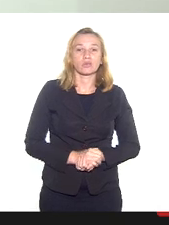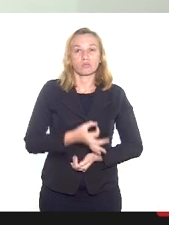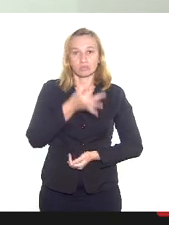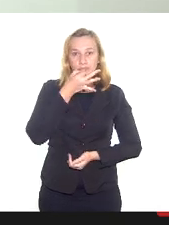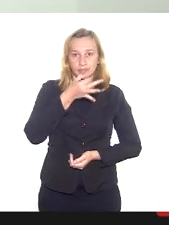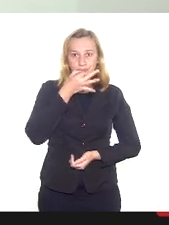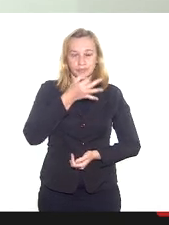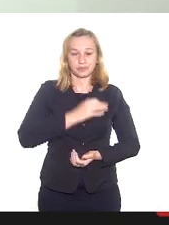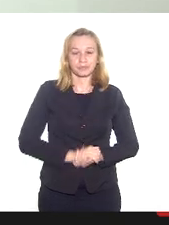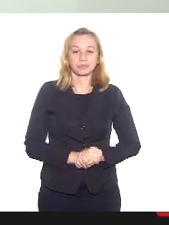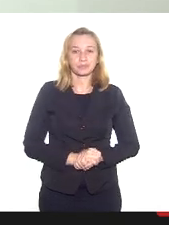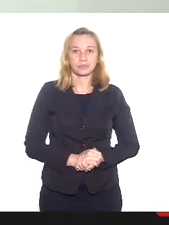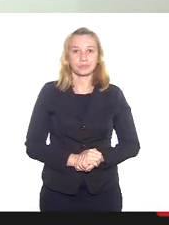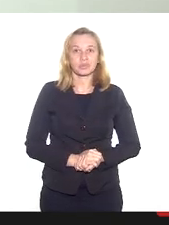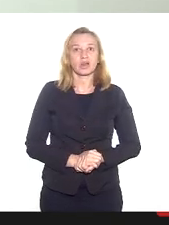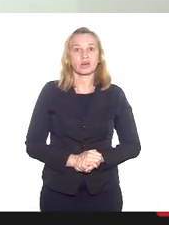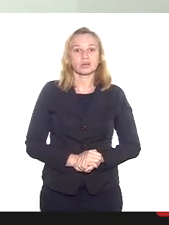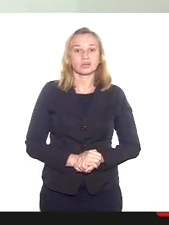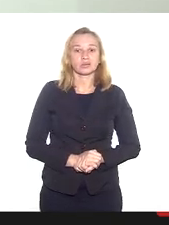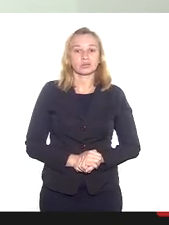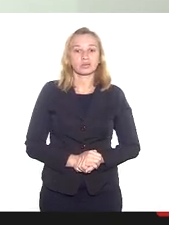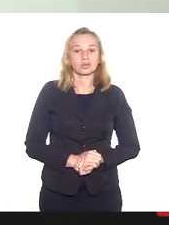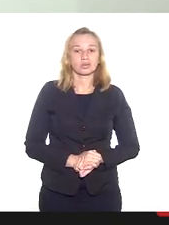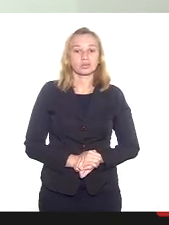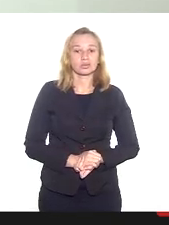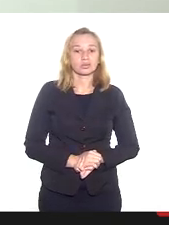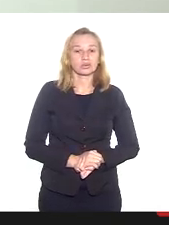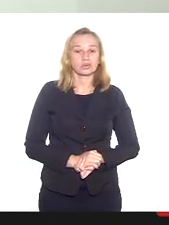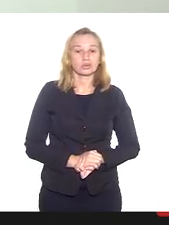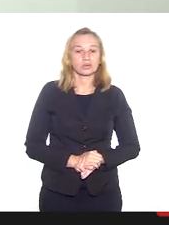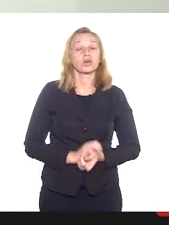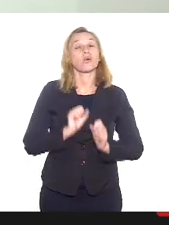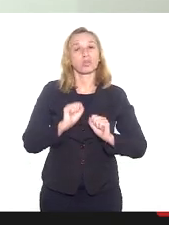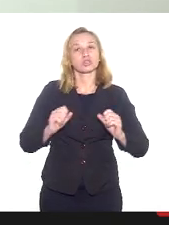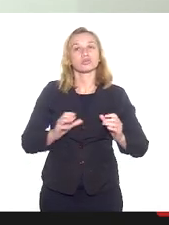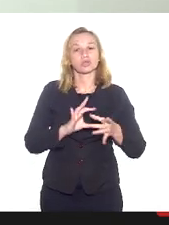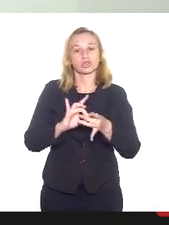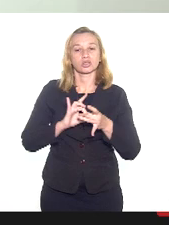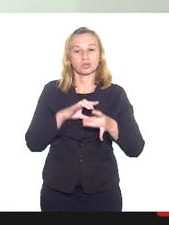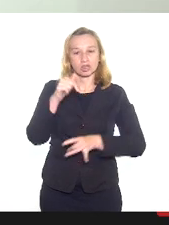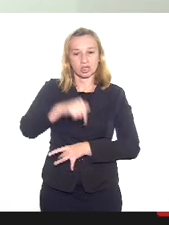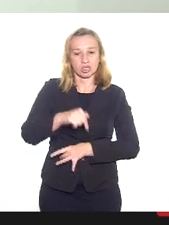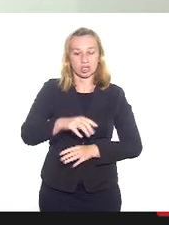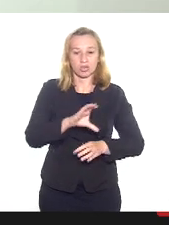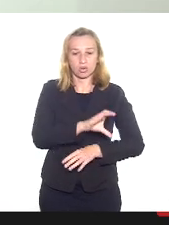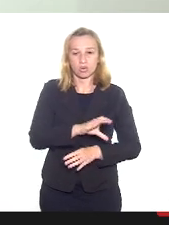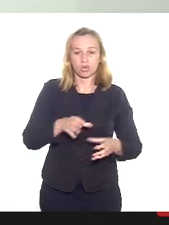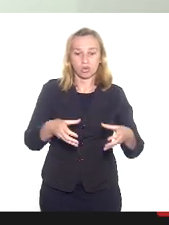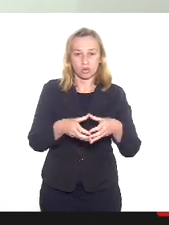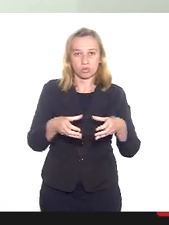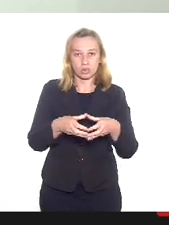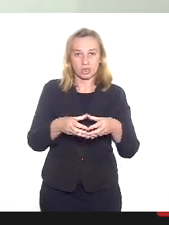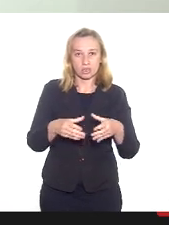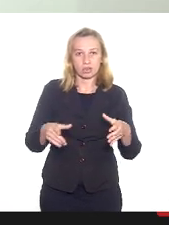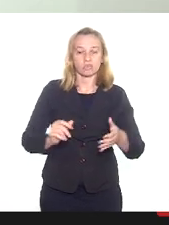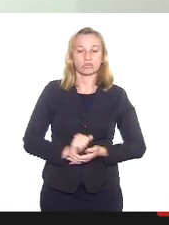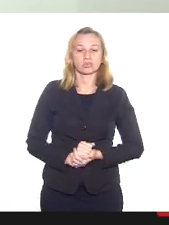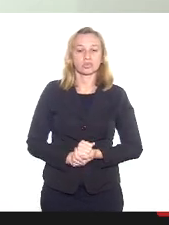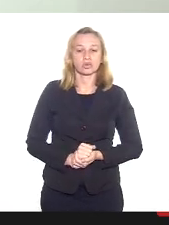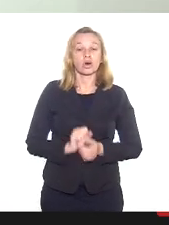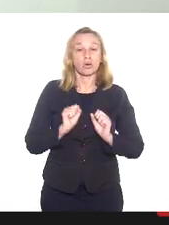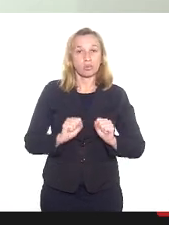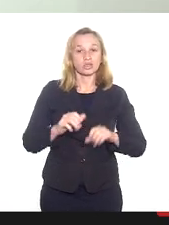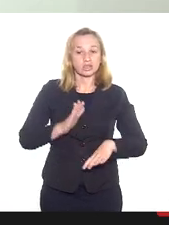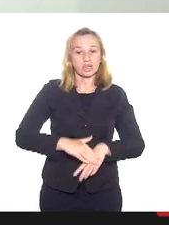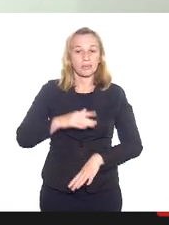sugestão para que haja e aí a gente pode se unir aqui enquanto comissão, membros da comissão, para que possa